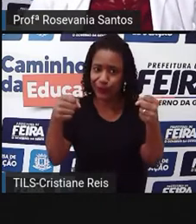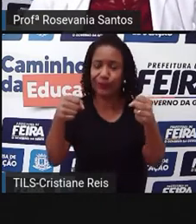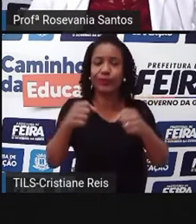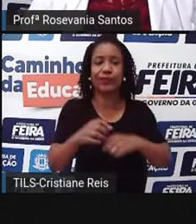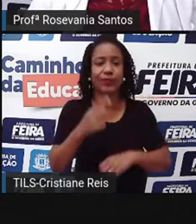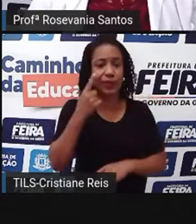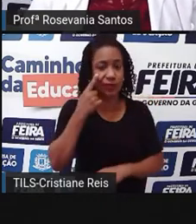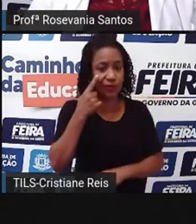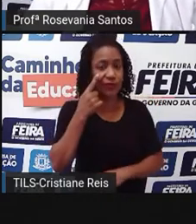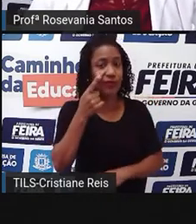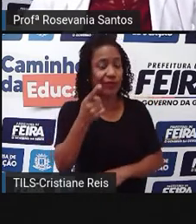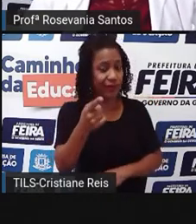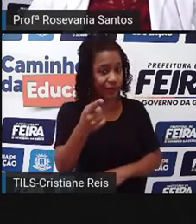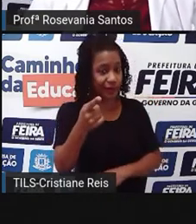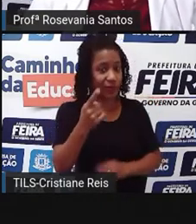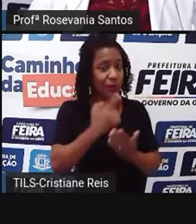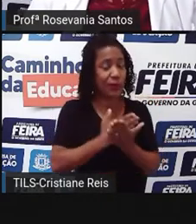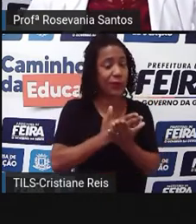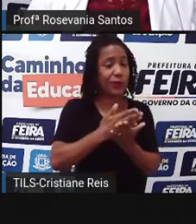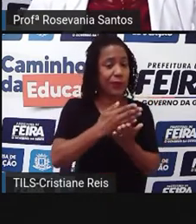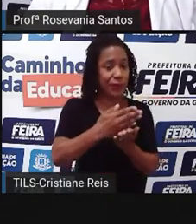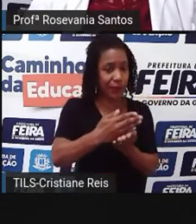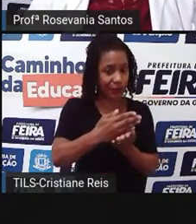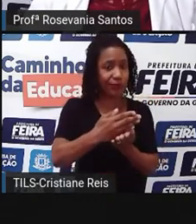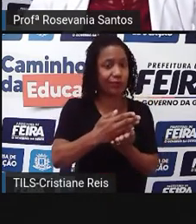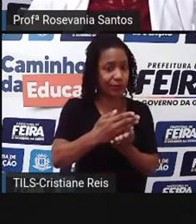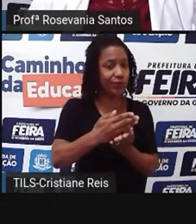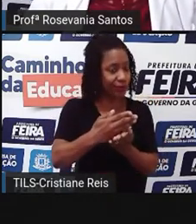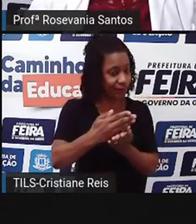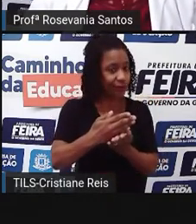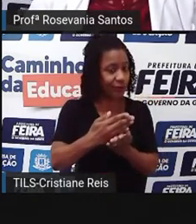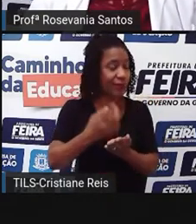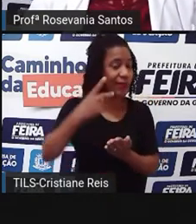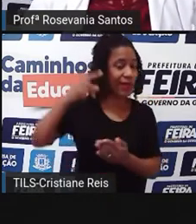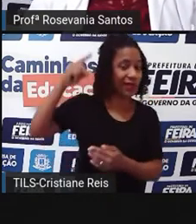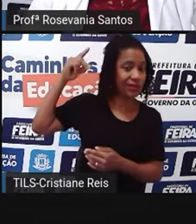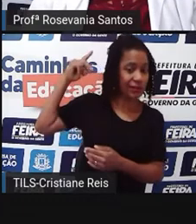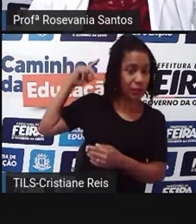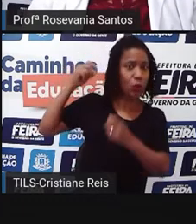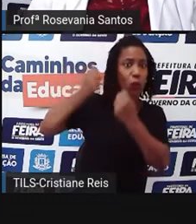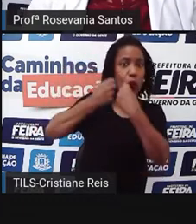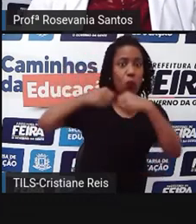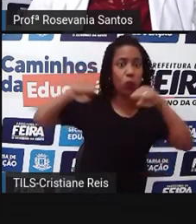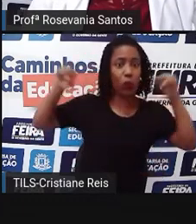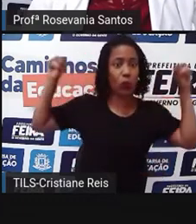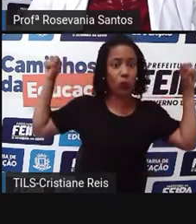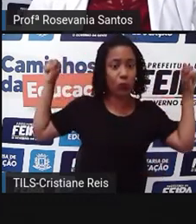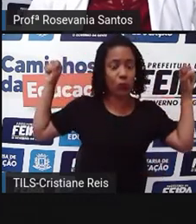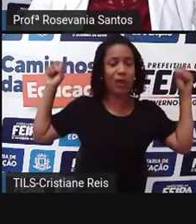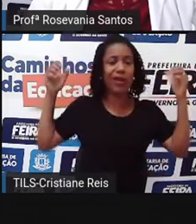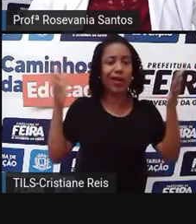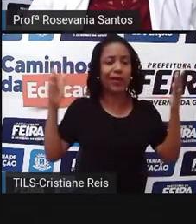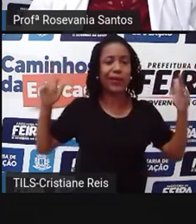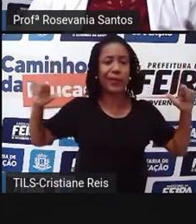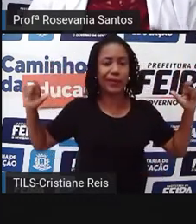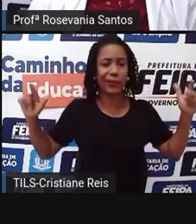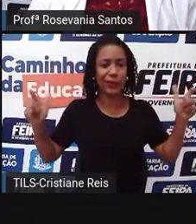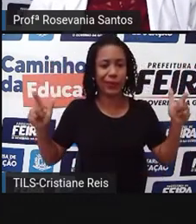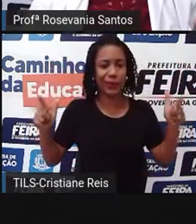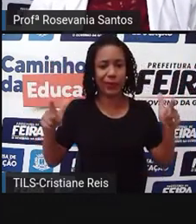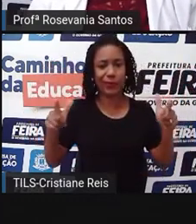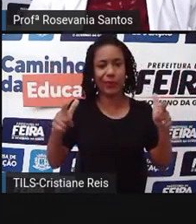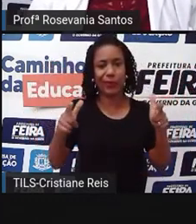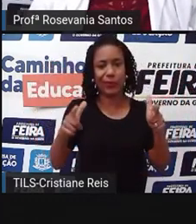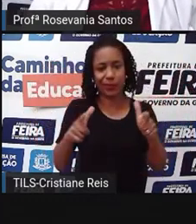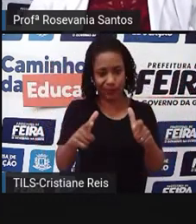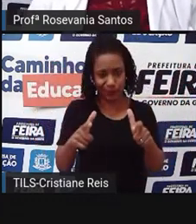remanescente e olha a área original que a gente tinha. Então, a gente percebe que isso daqui estatisticamente tem